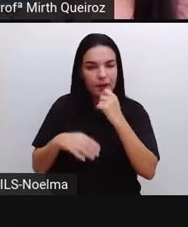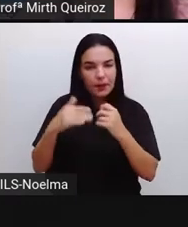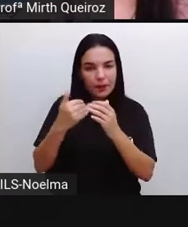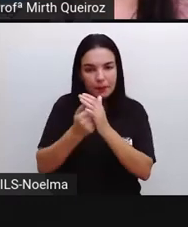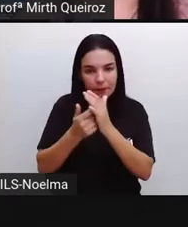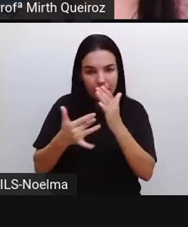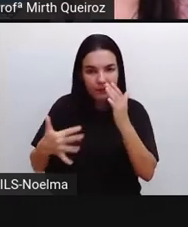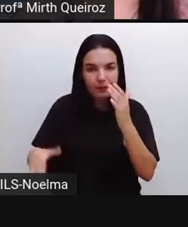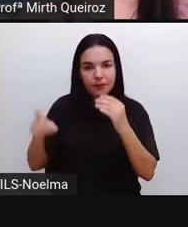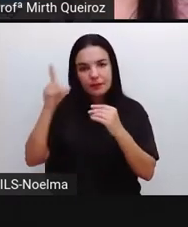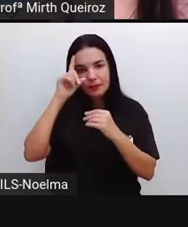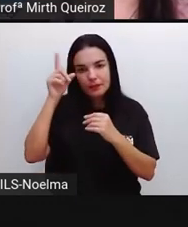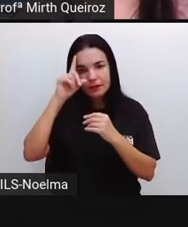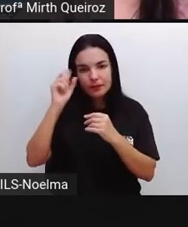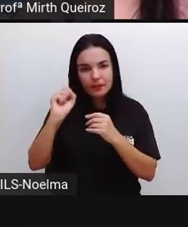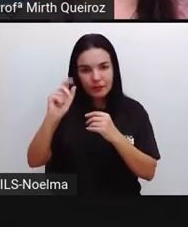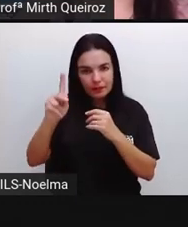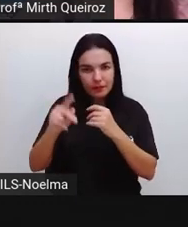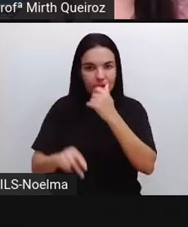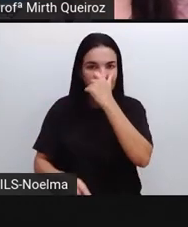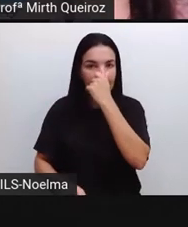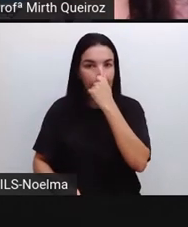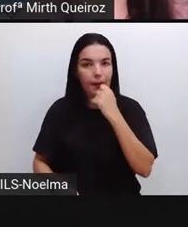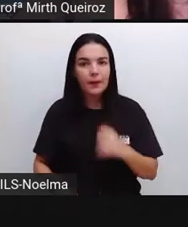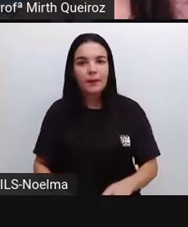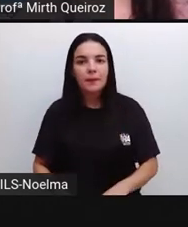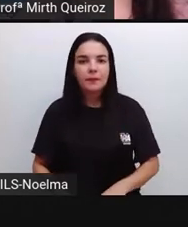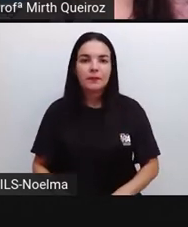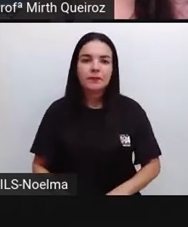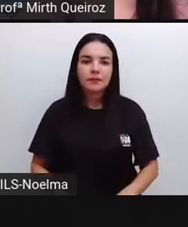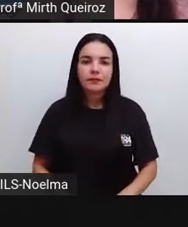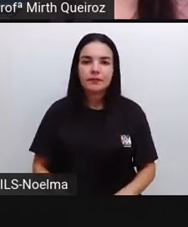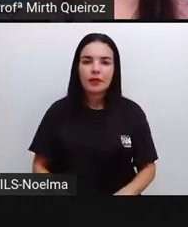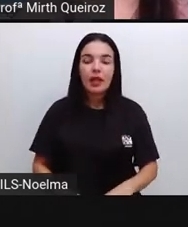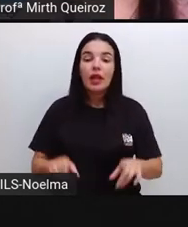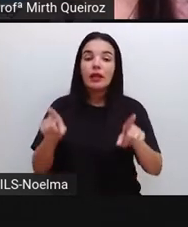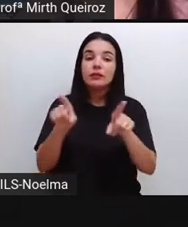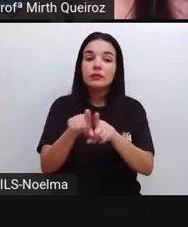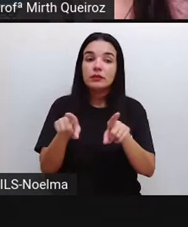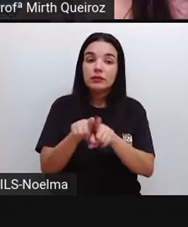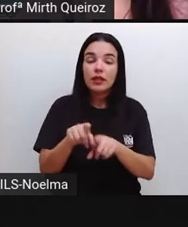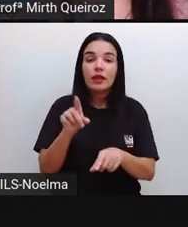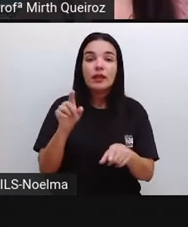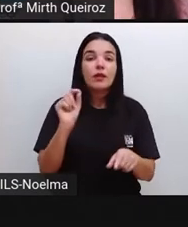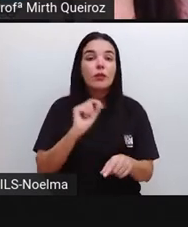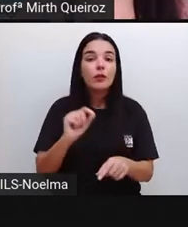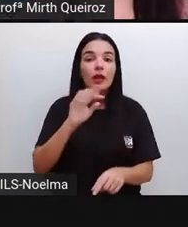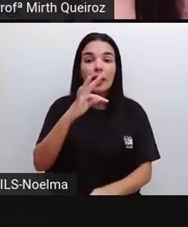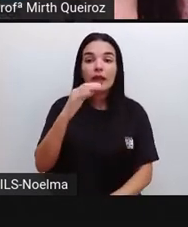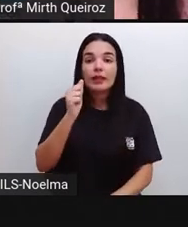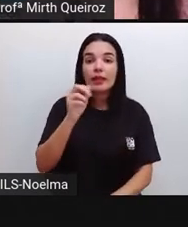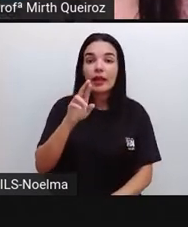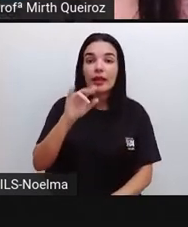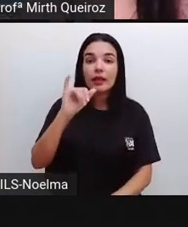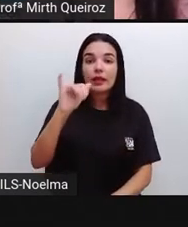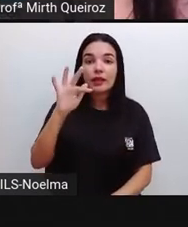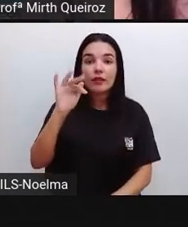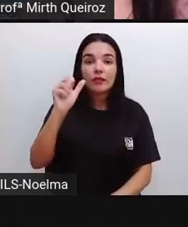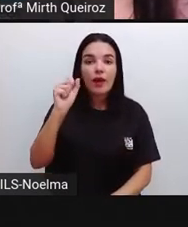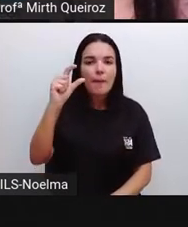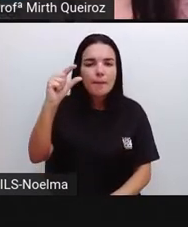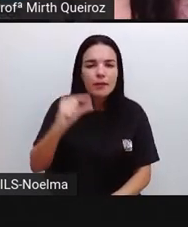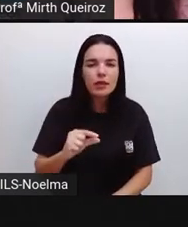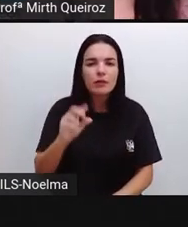de água, certo? Pelo volume de água consumido. Há ainda a tarifa mínima usada para